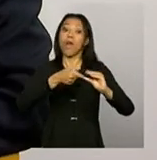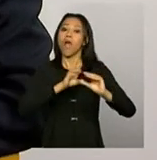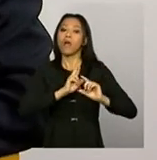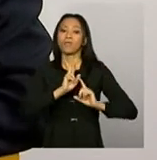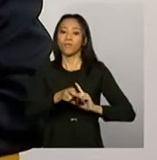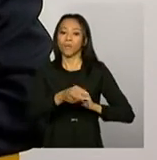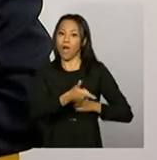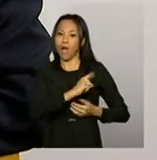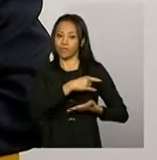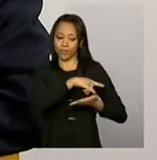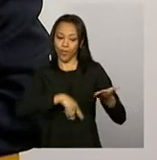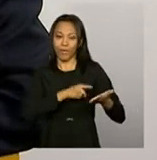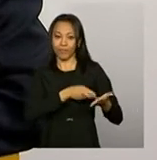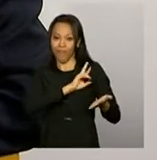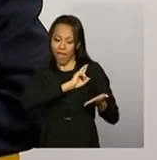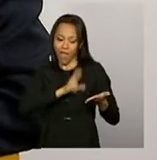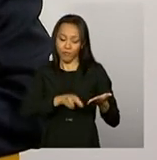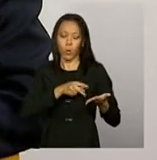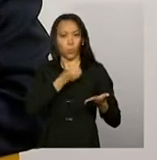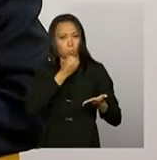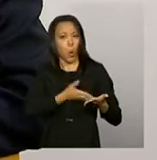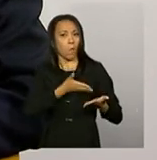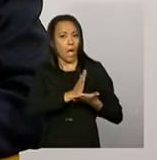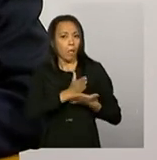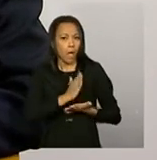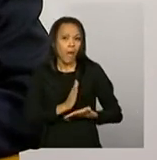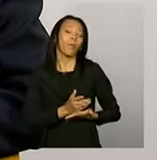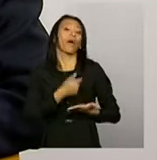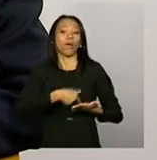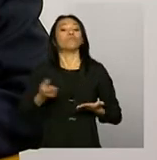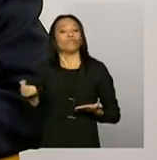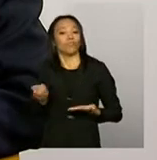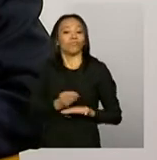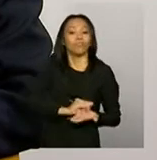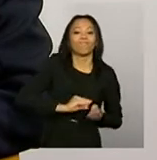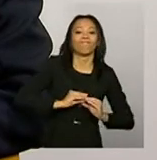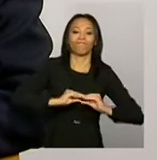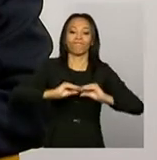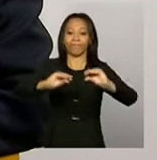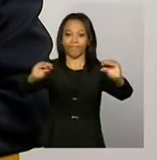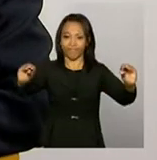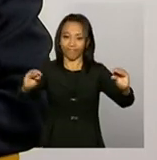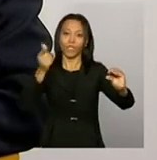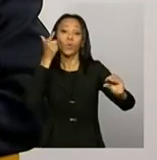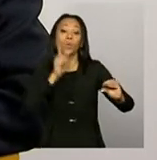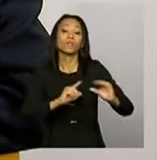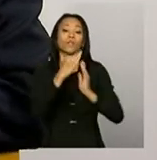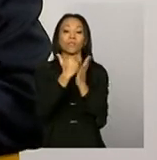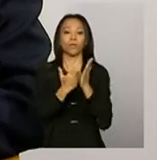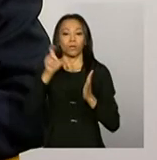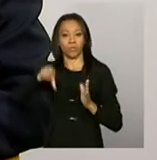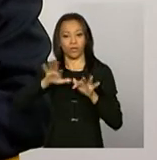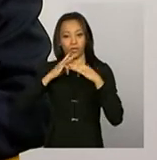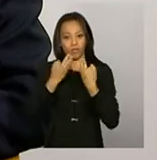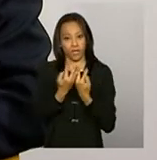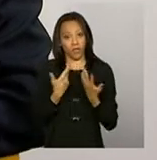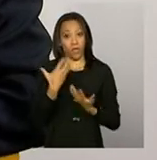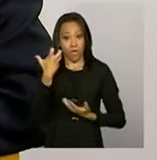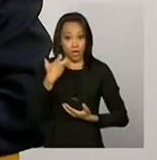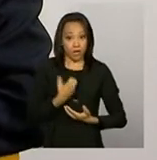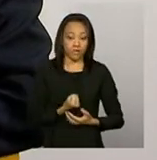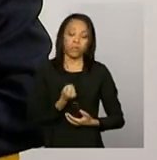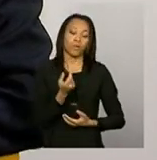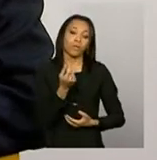que os municípios conseguem na gestão do programa Bolsa Família. Então, receber os recursos,